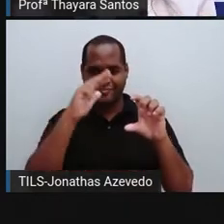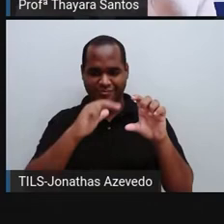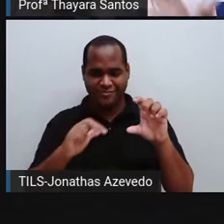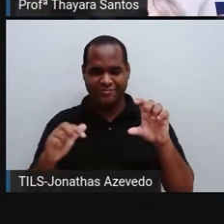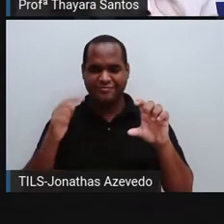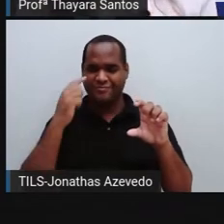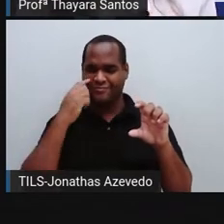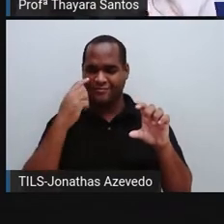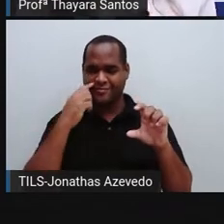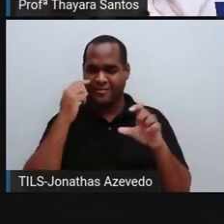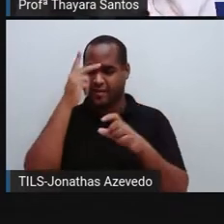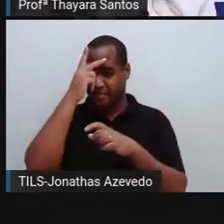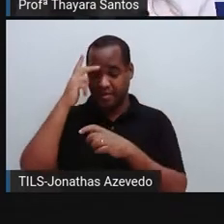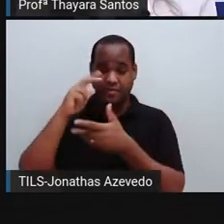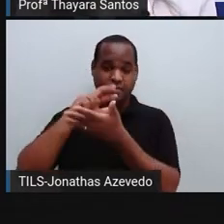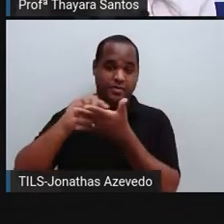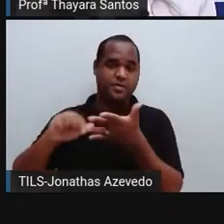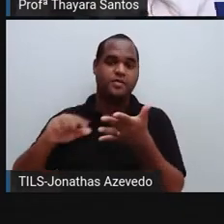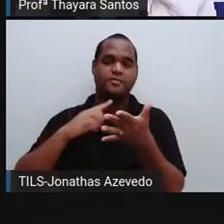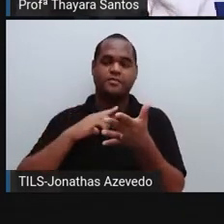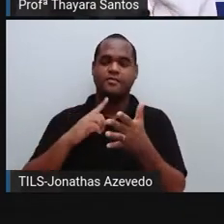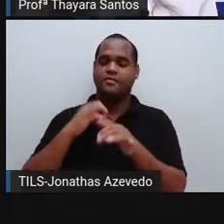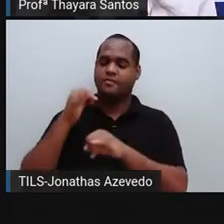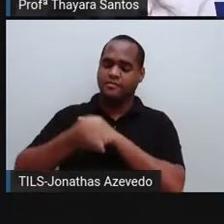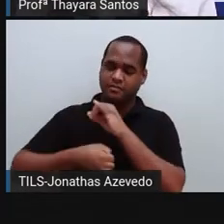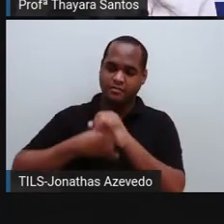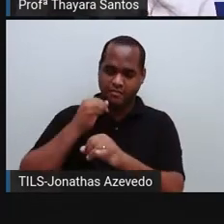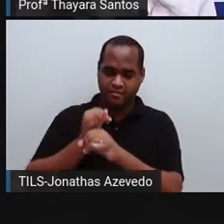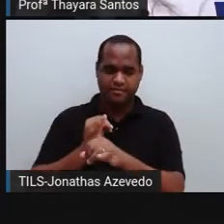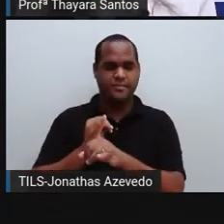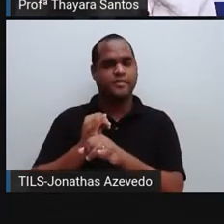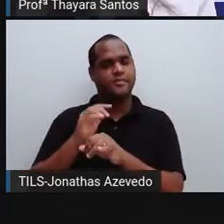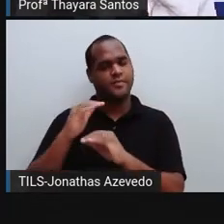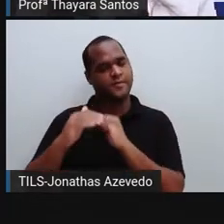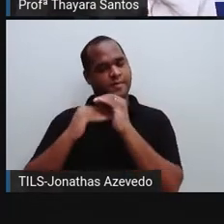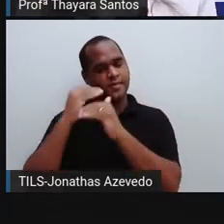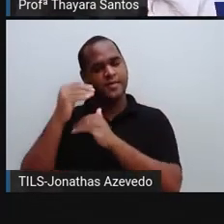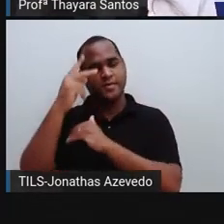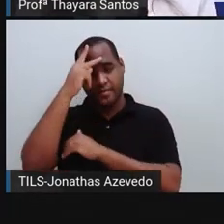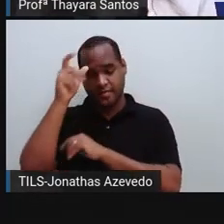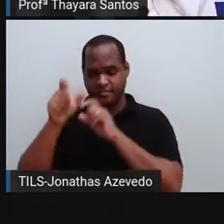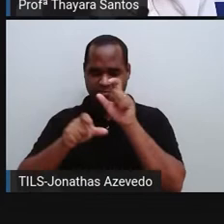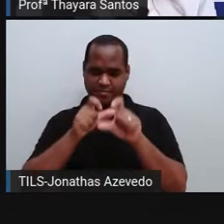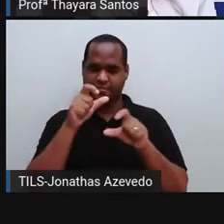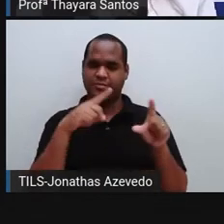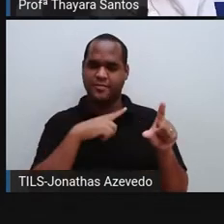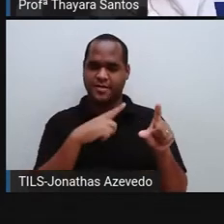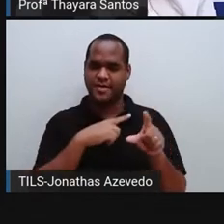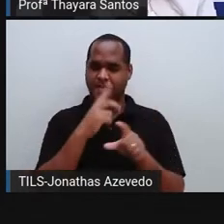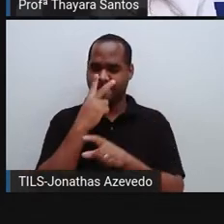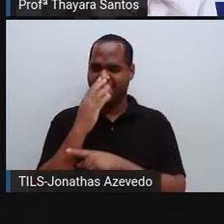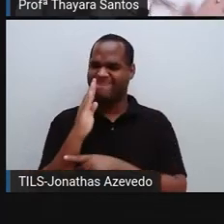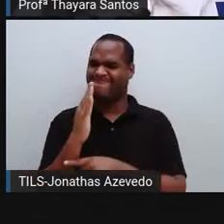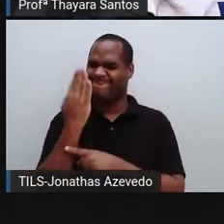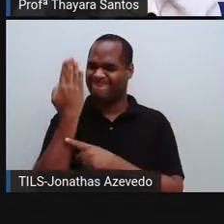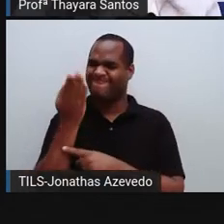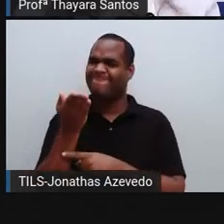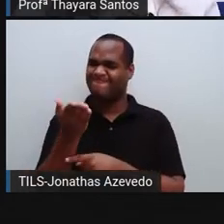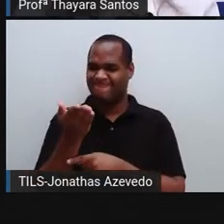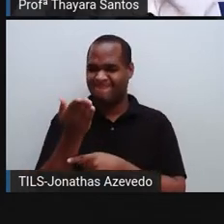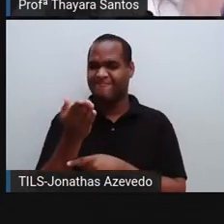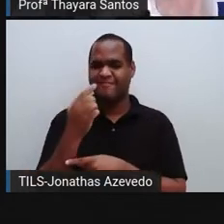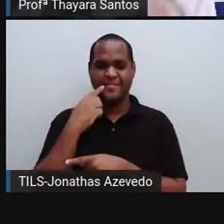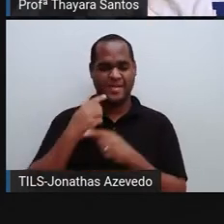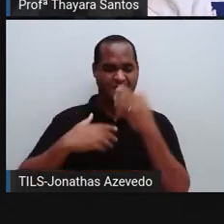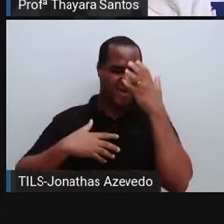vocês, e a maioria das imagens que a gente pega na internet a respeito da evolução humana, a gente tem essa falsa impressão que antes era o